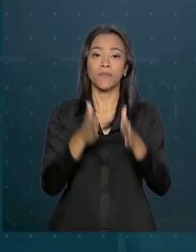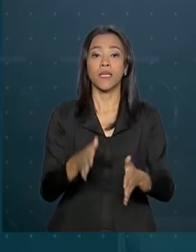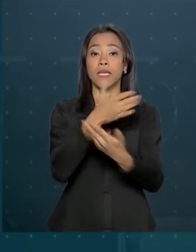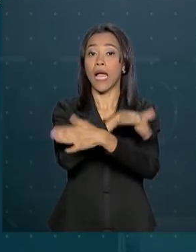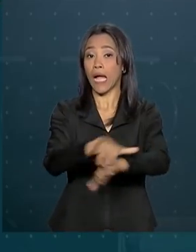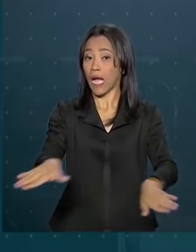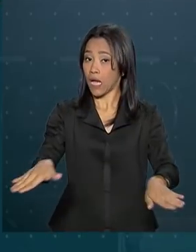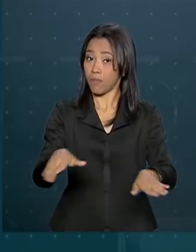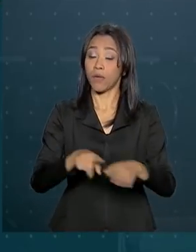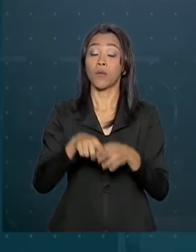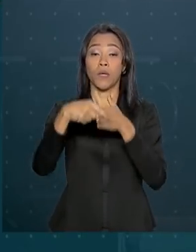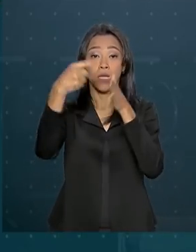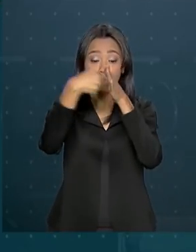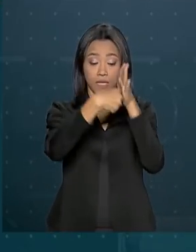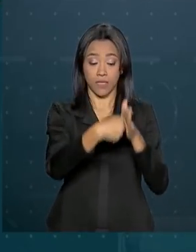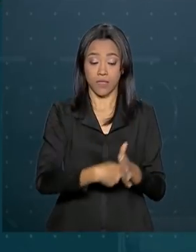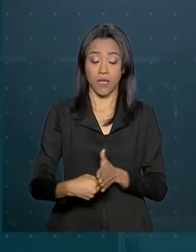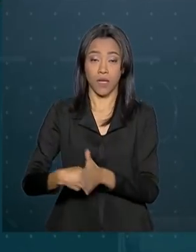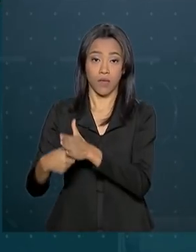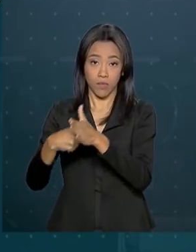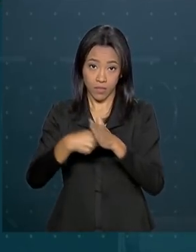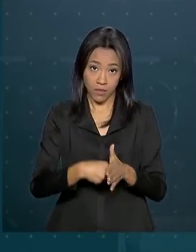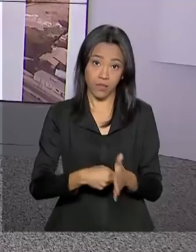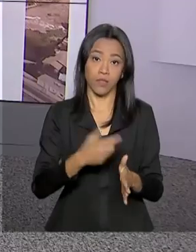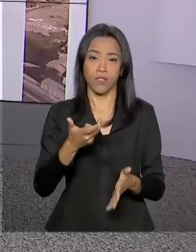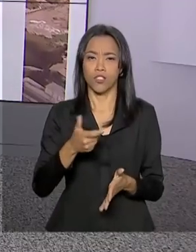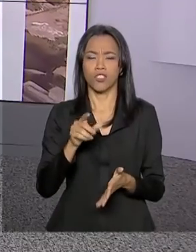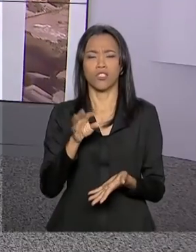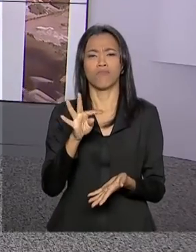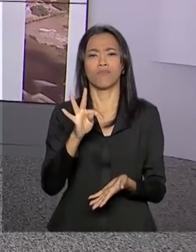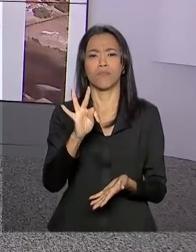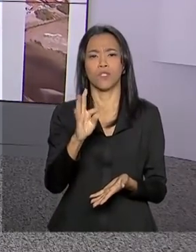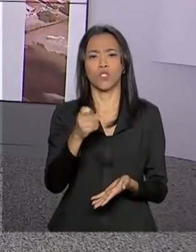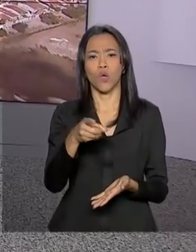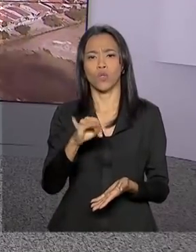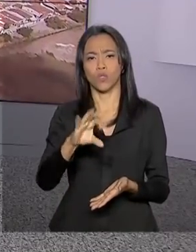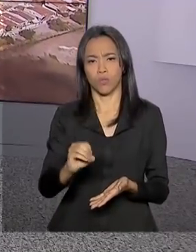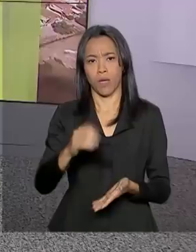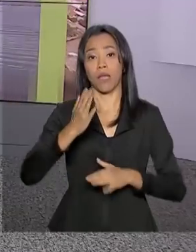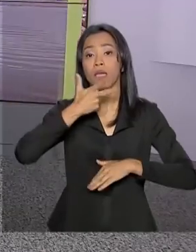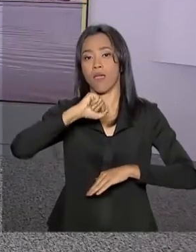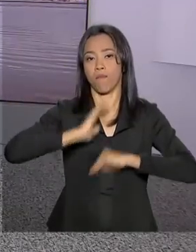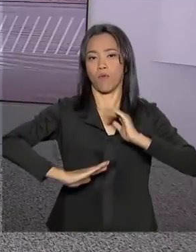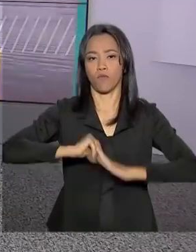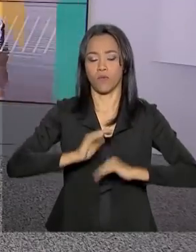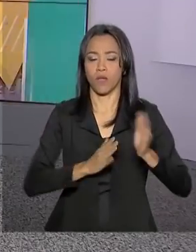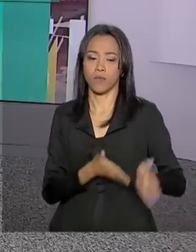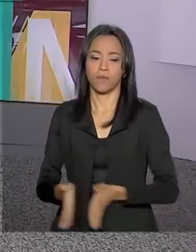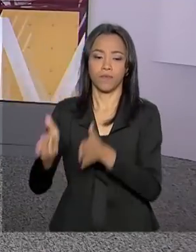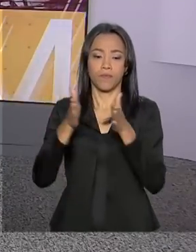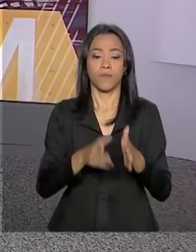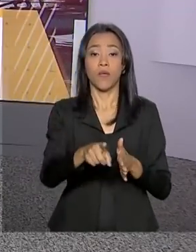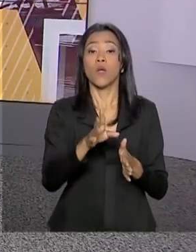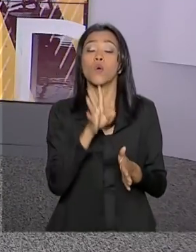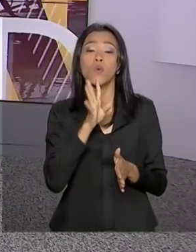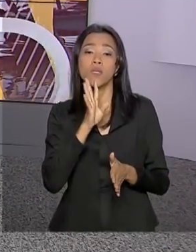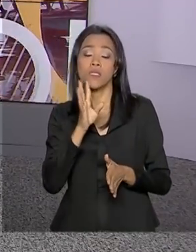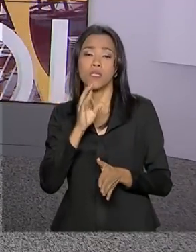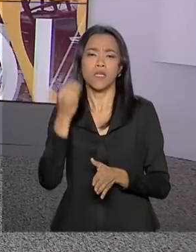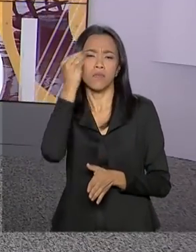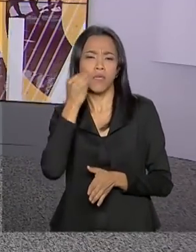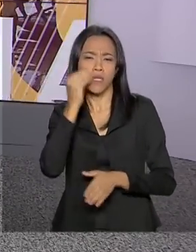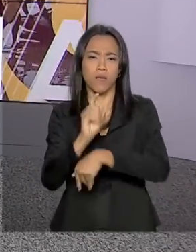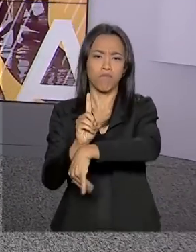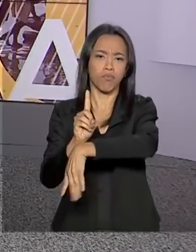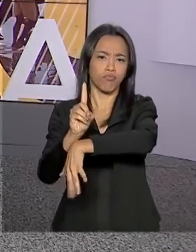toxicológicos para motoristas profissionais. Conhecer a experiência do Centro Espacial de Curru, na Guiana Francesa, e quem